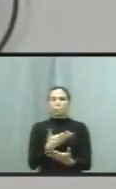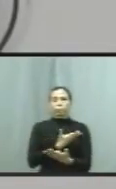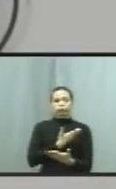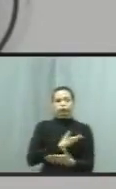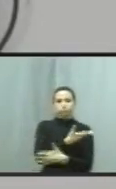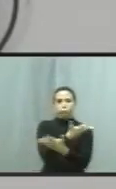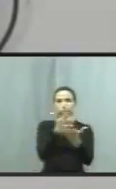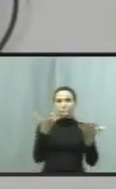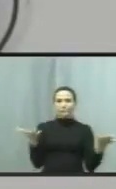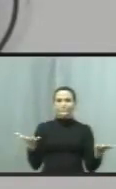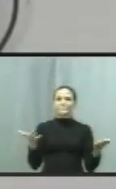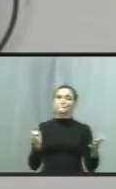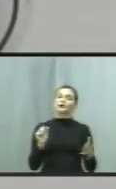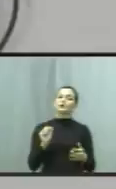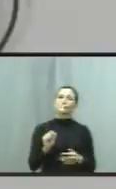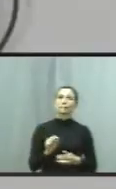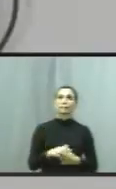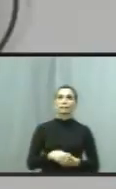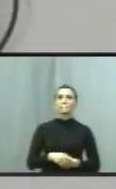vereadores,